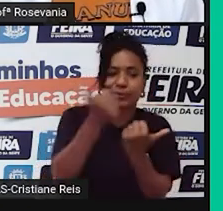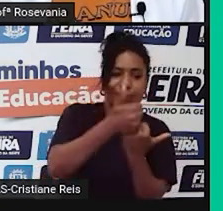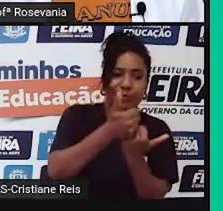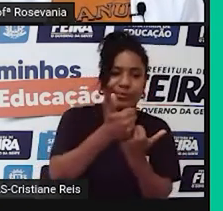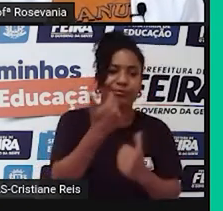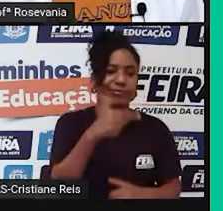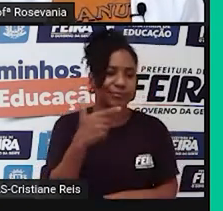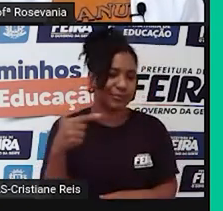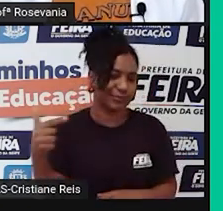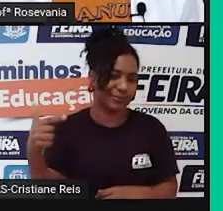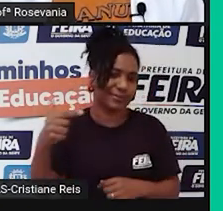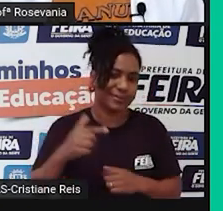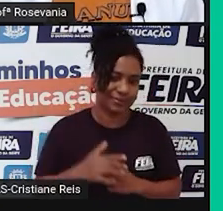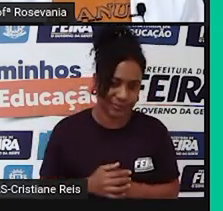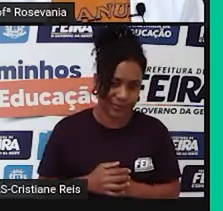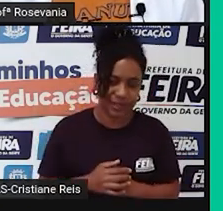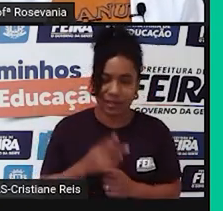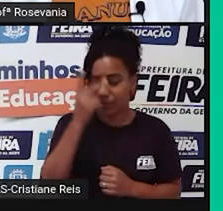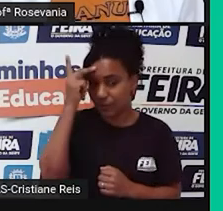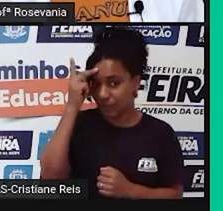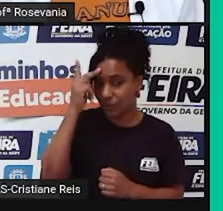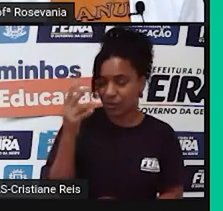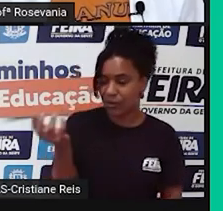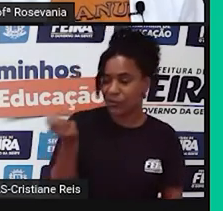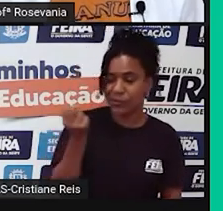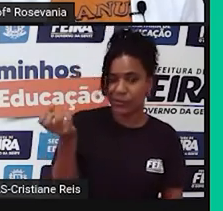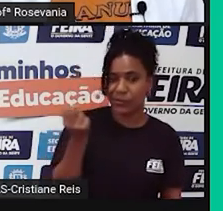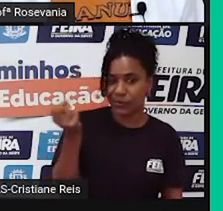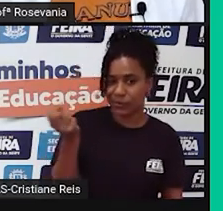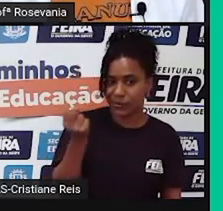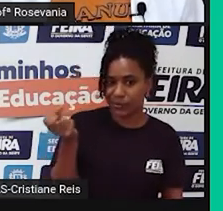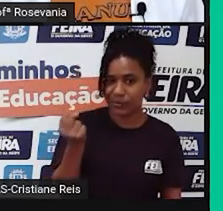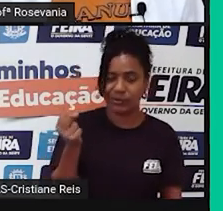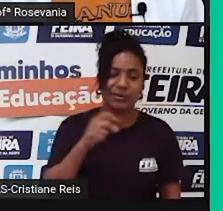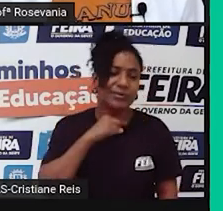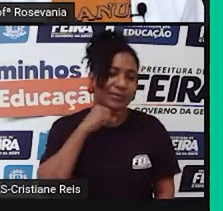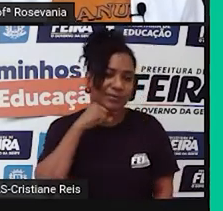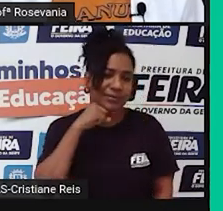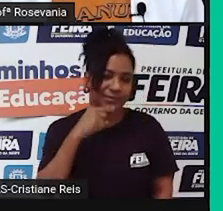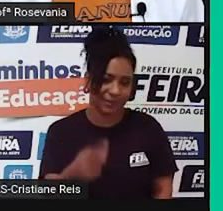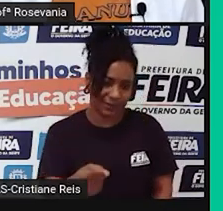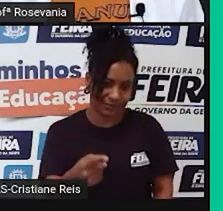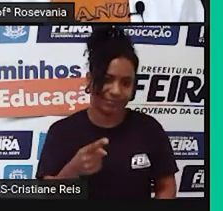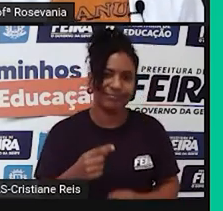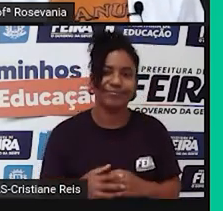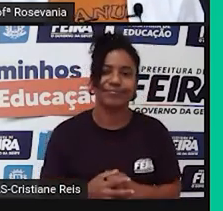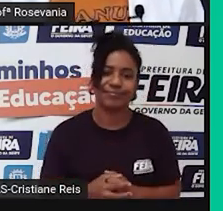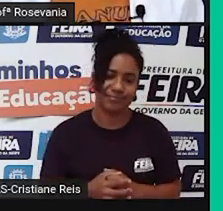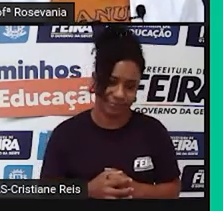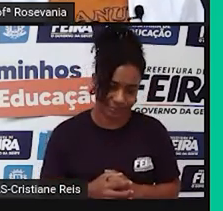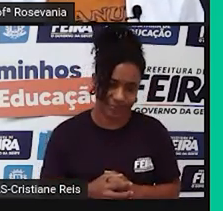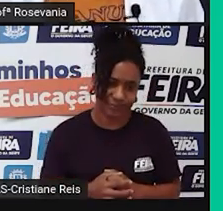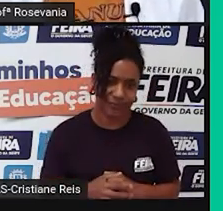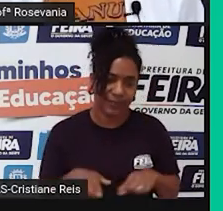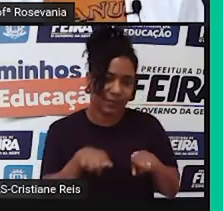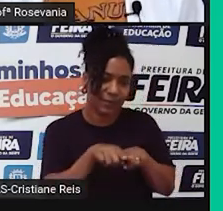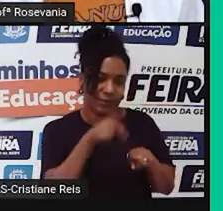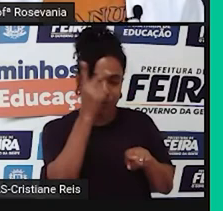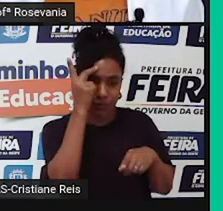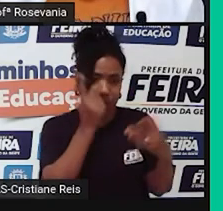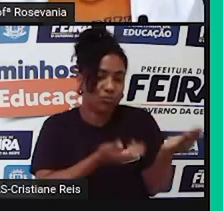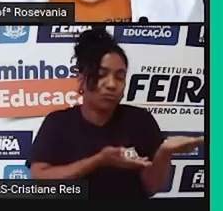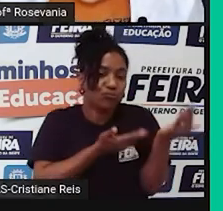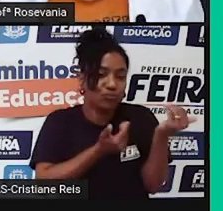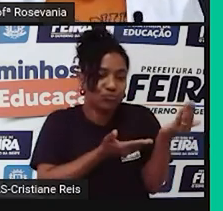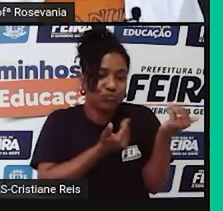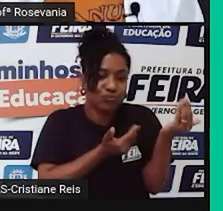para manter essa população aposentada aqui, além do fato de já manter também a população jovem. Então por